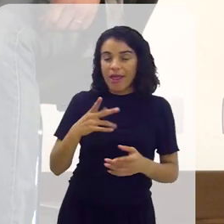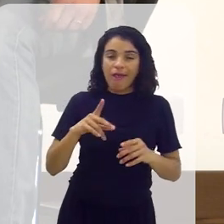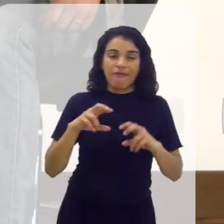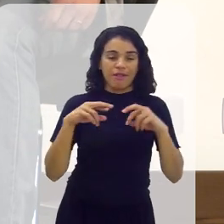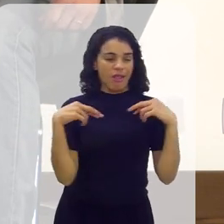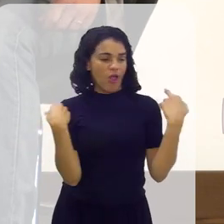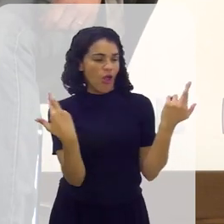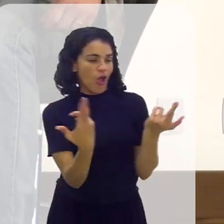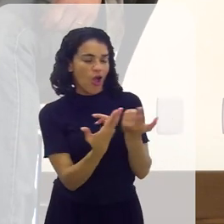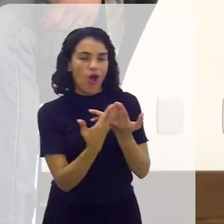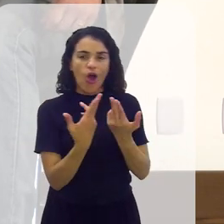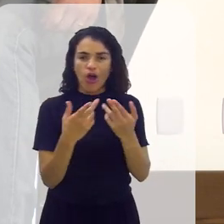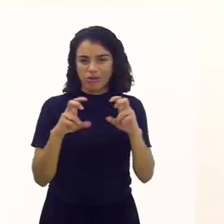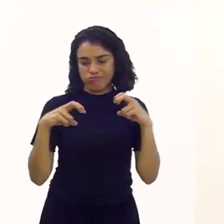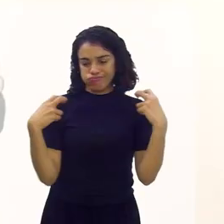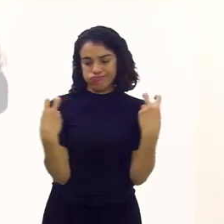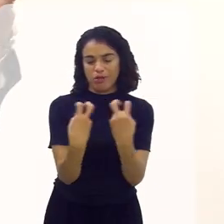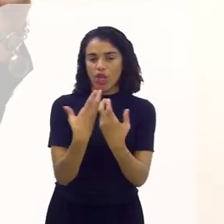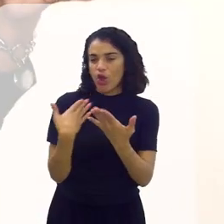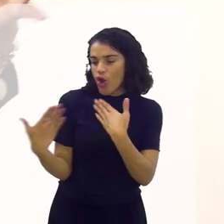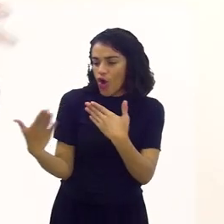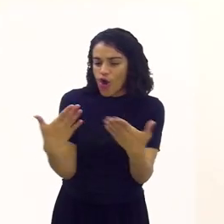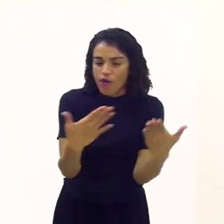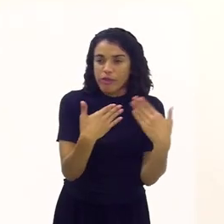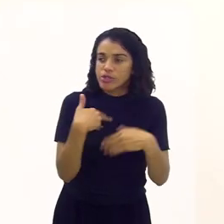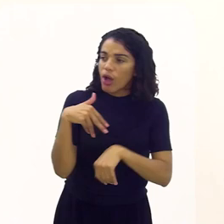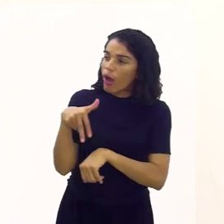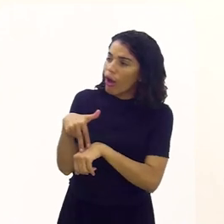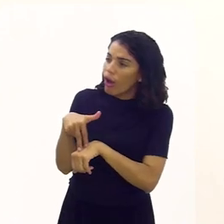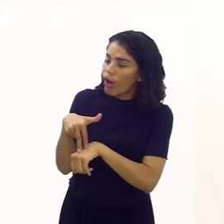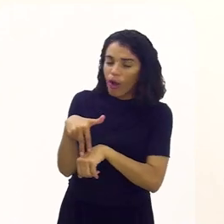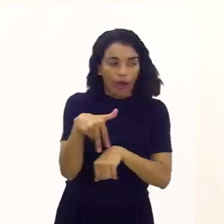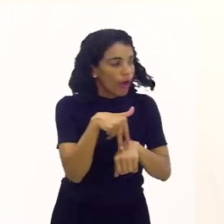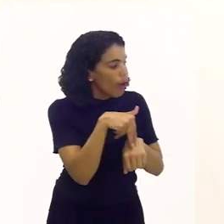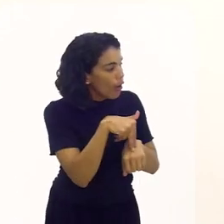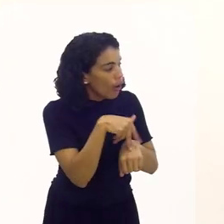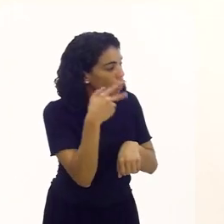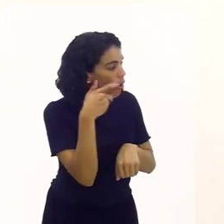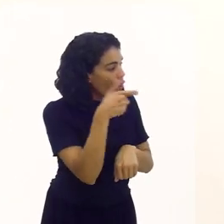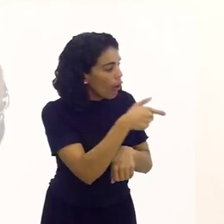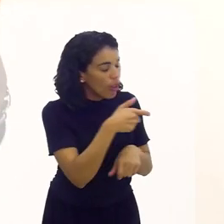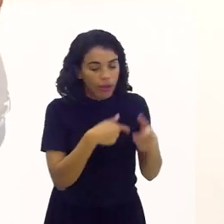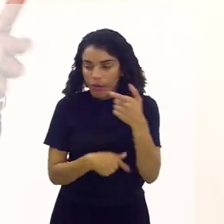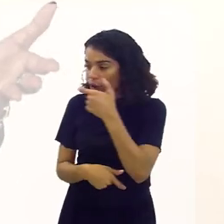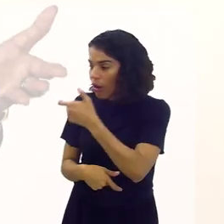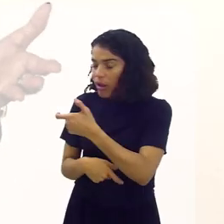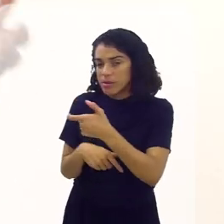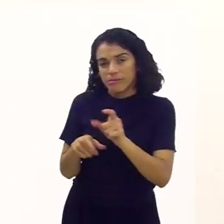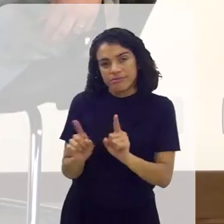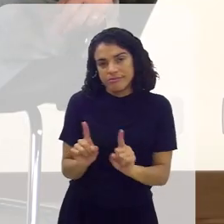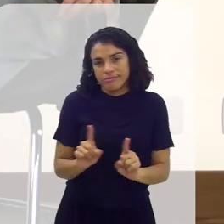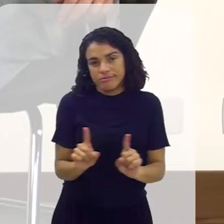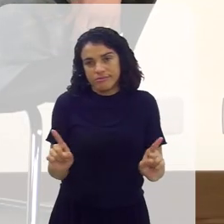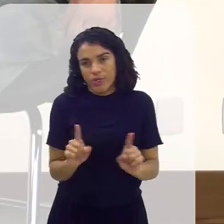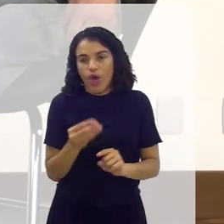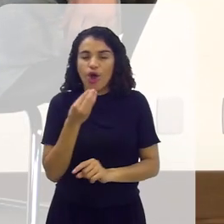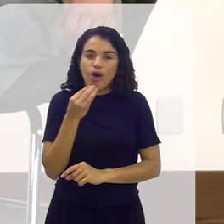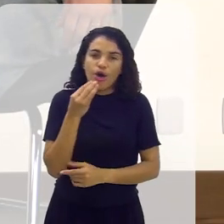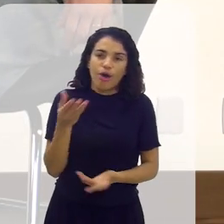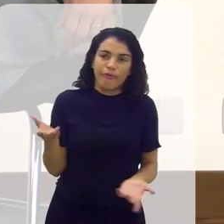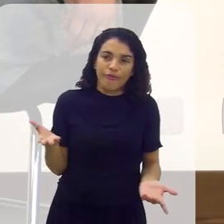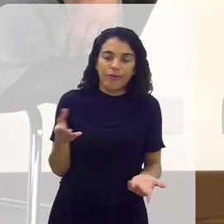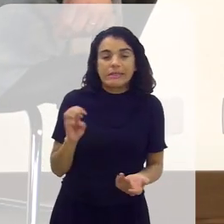Porque vai ter roda de conversa, porque não dá só para a gente ficar ali parado do lado de vocês, olhando vocês fazerem aquilo. É